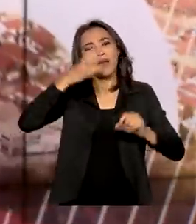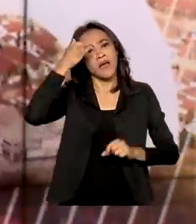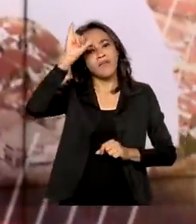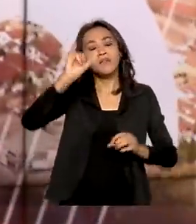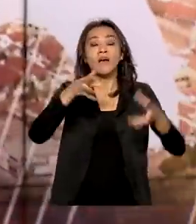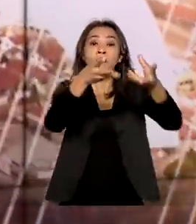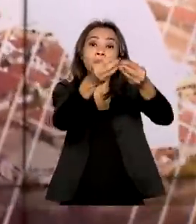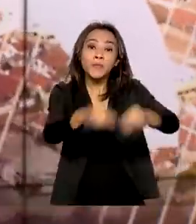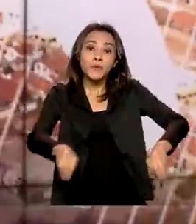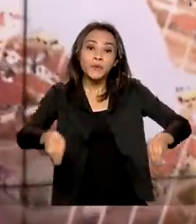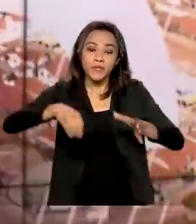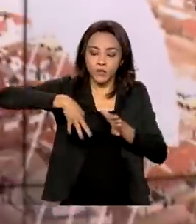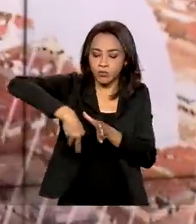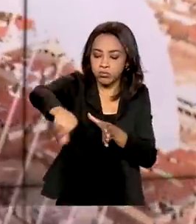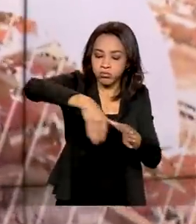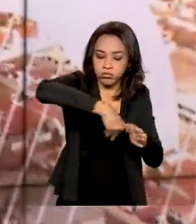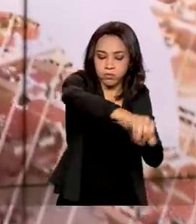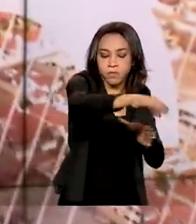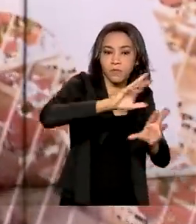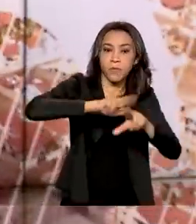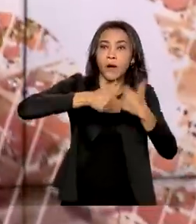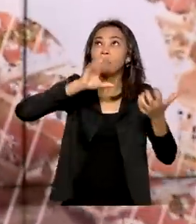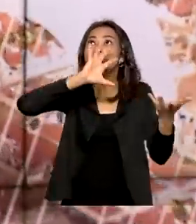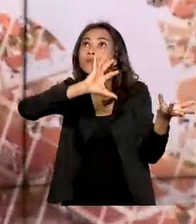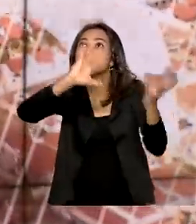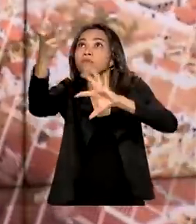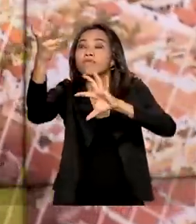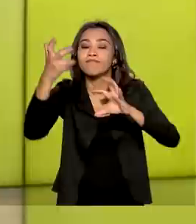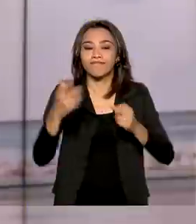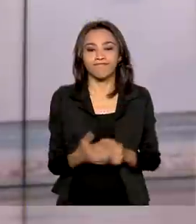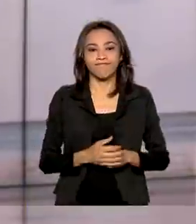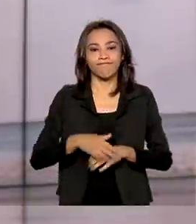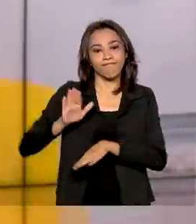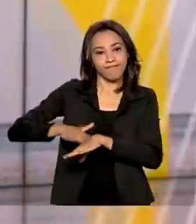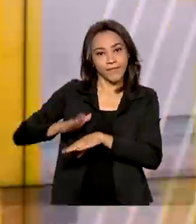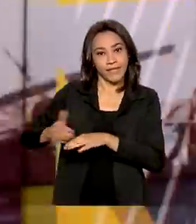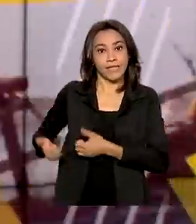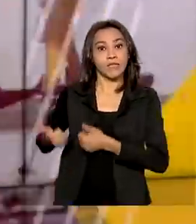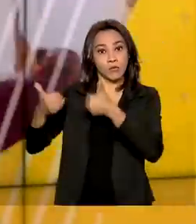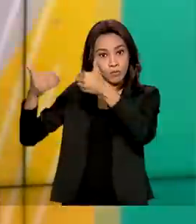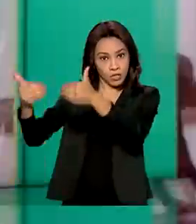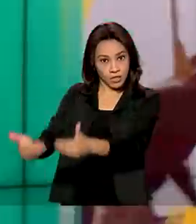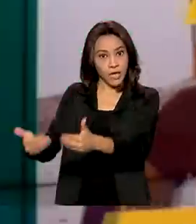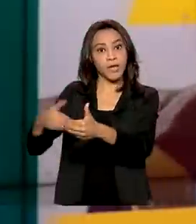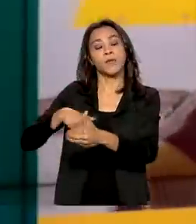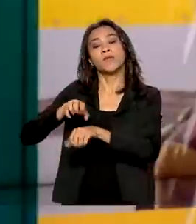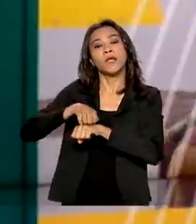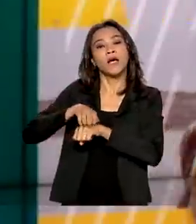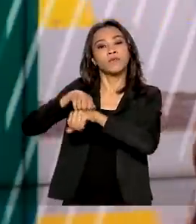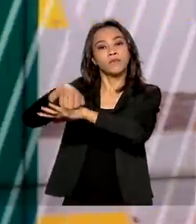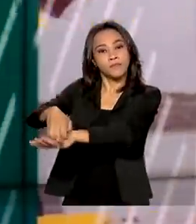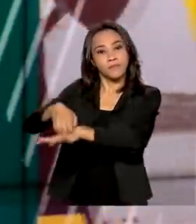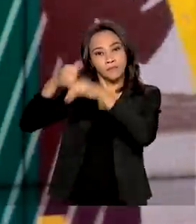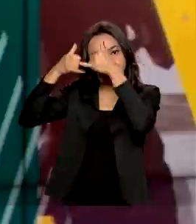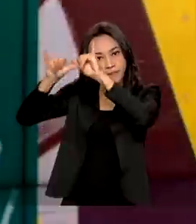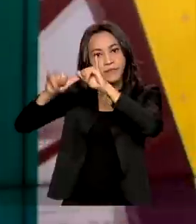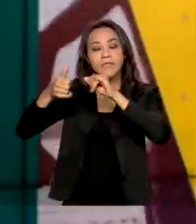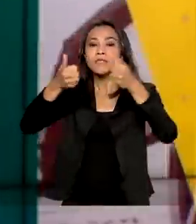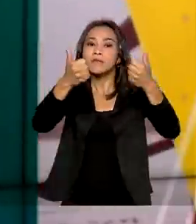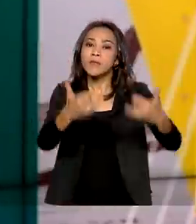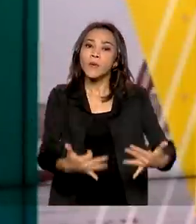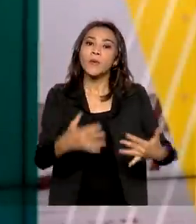prejuízos no campo causados pelo clima. Segundo o Ministério da Agricultura, Pecuária e Abastecimento, este ano o governo federal